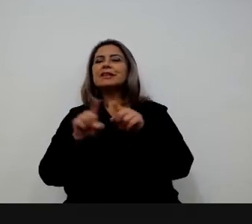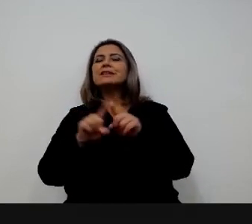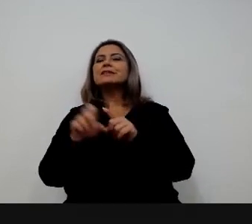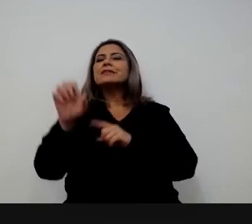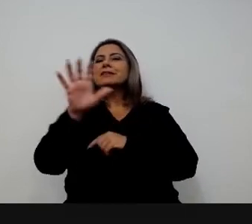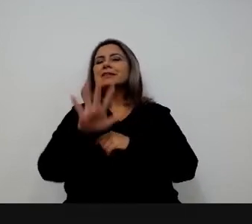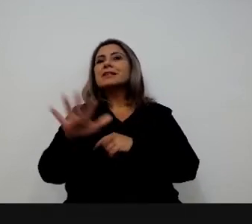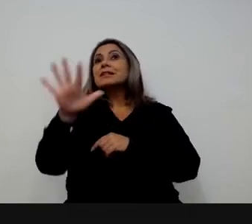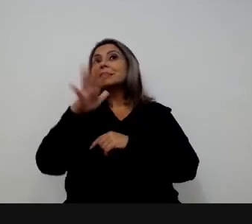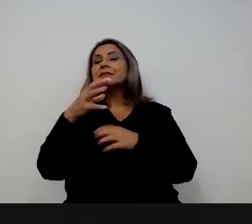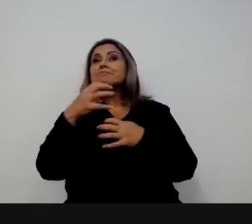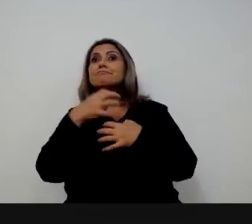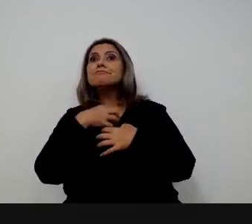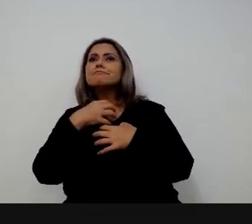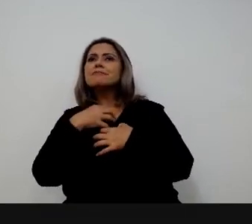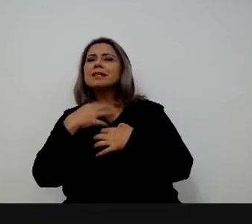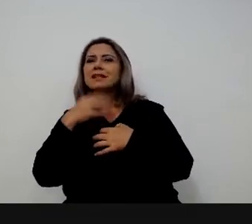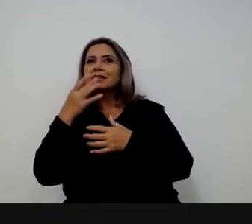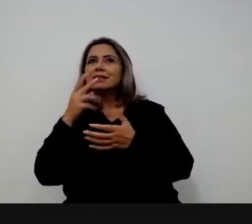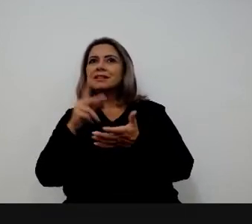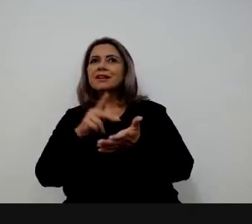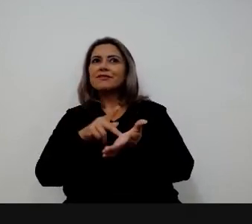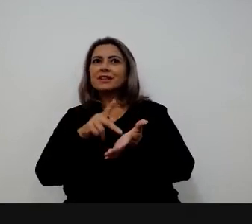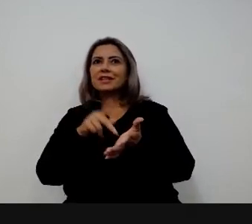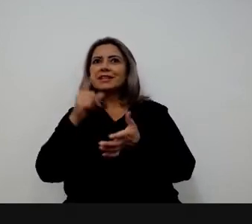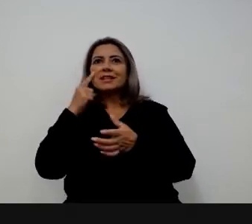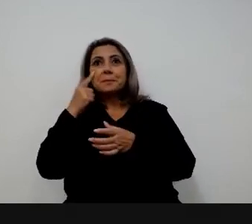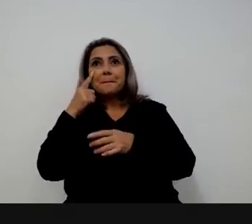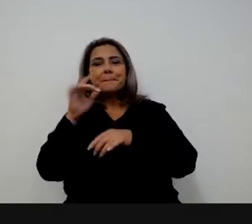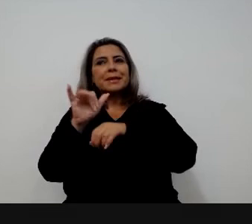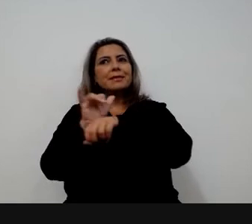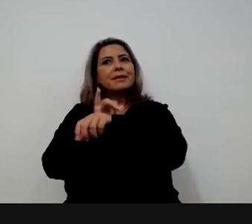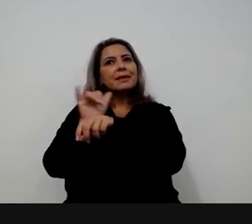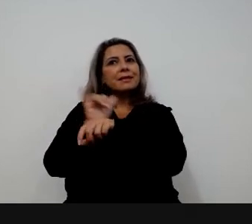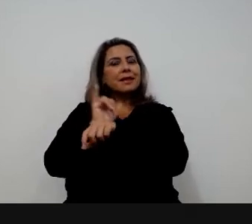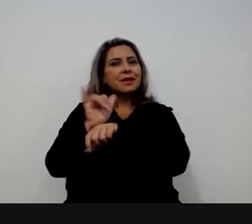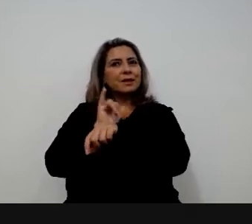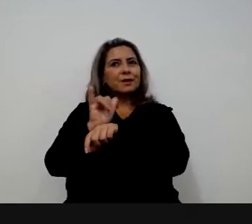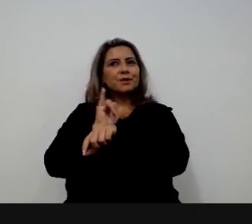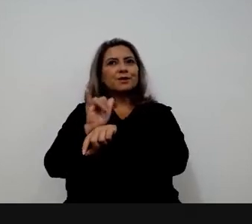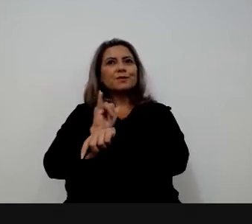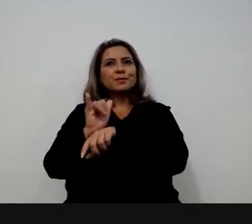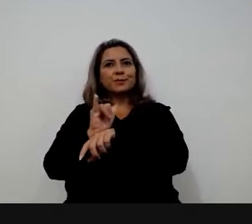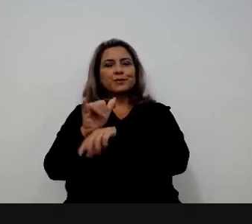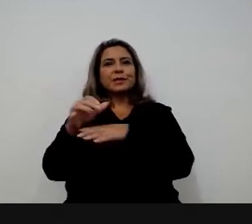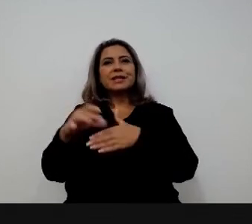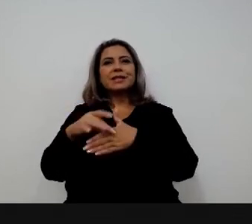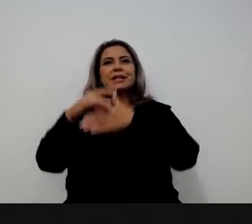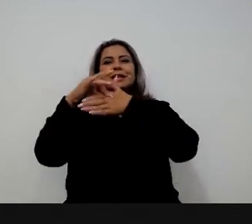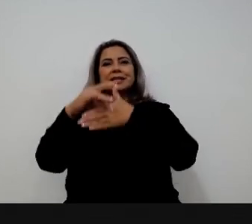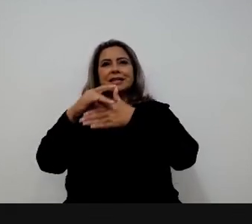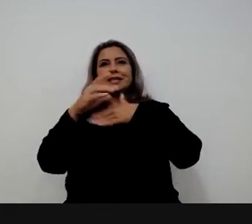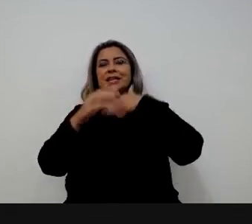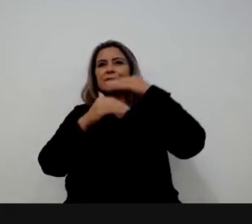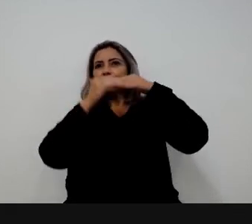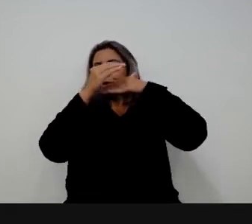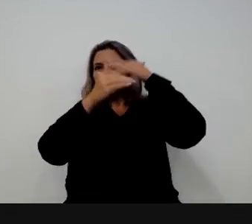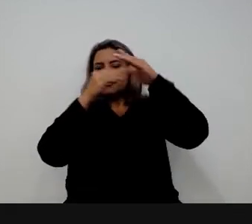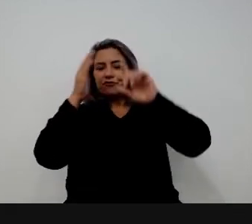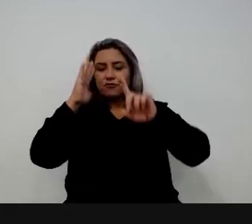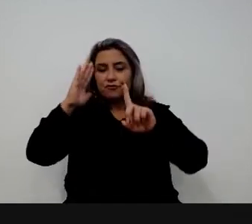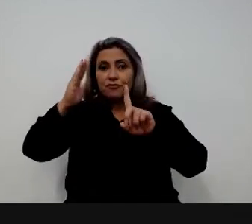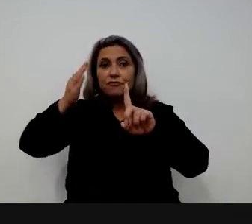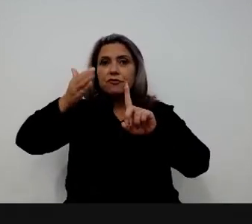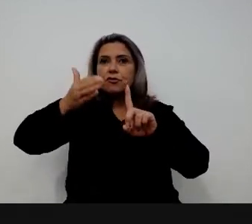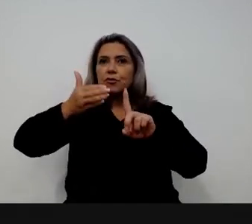subnacional seja mais estratégico a gente criou o programa liderando para desenvolvimento que é focado